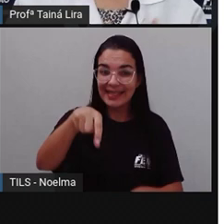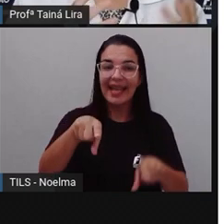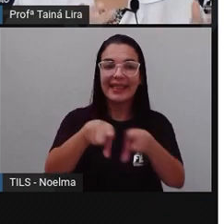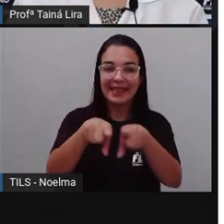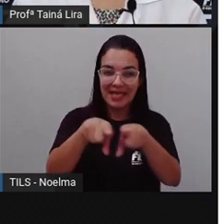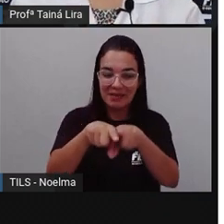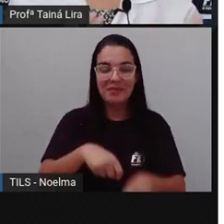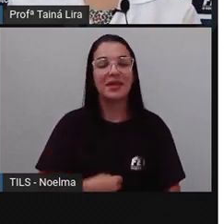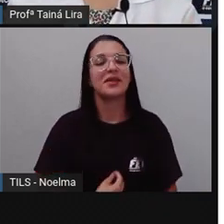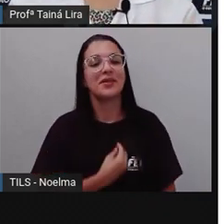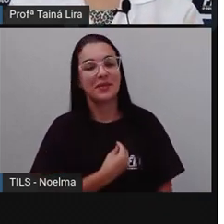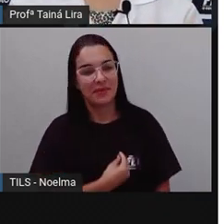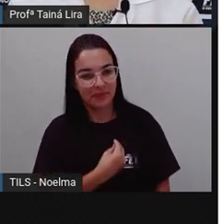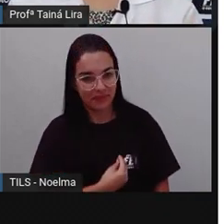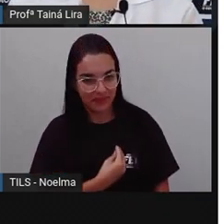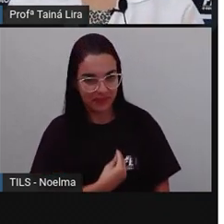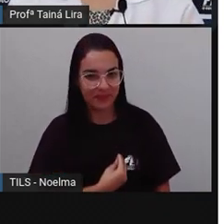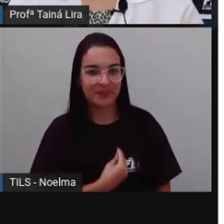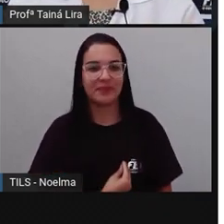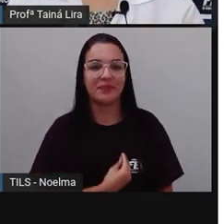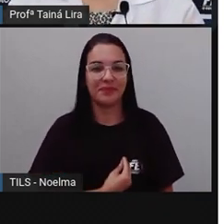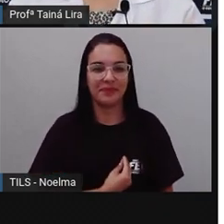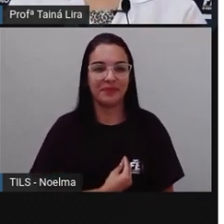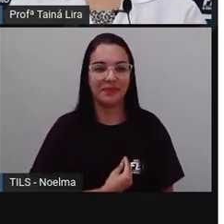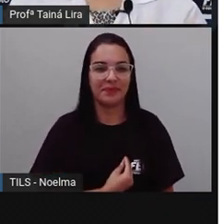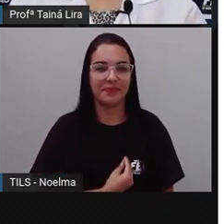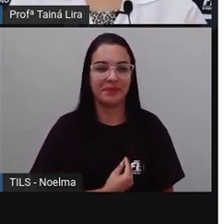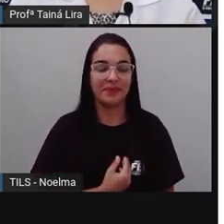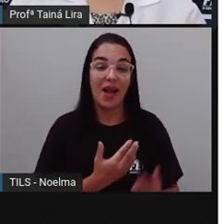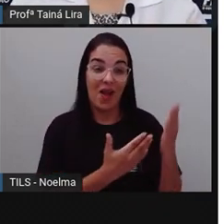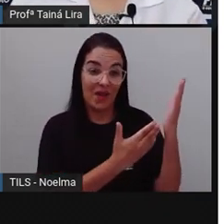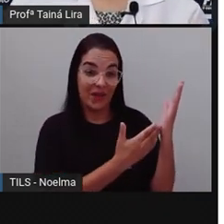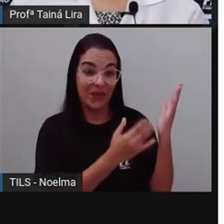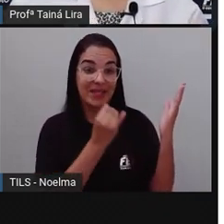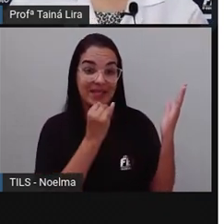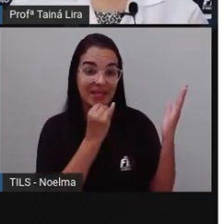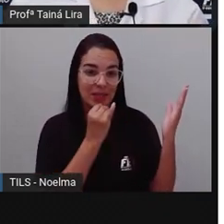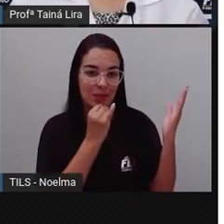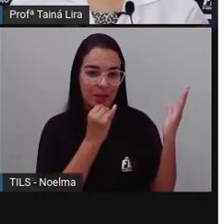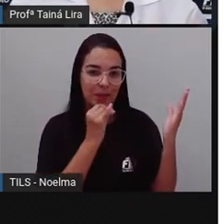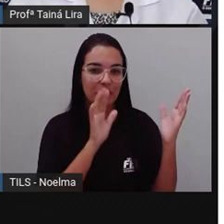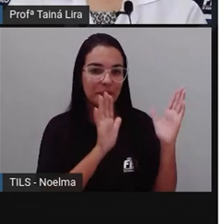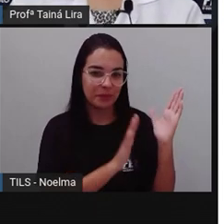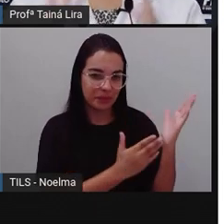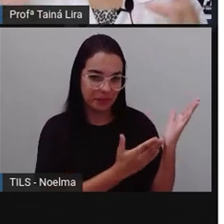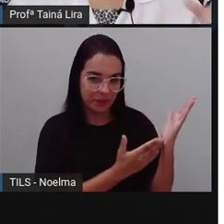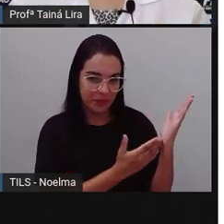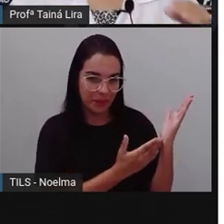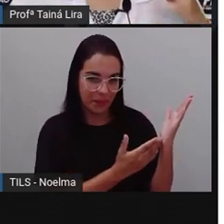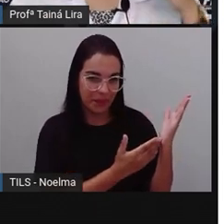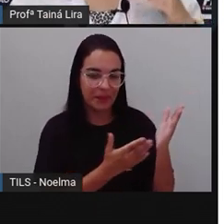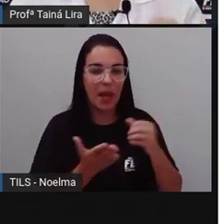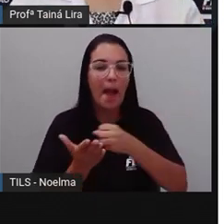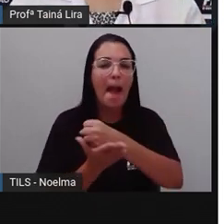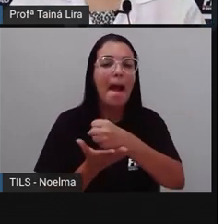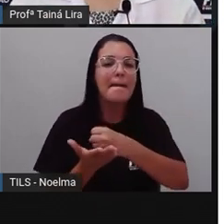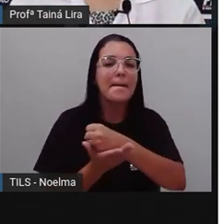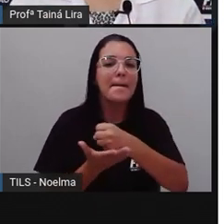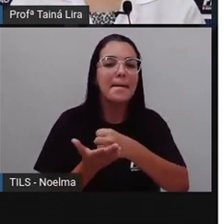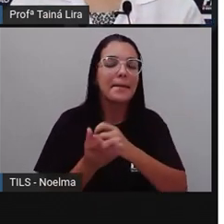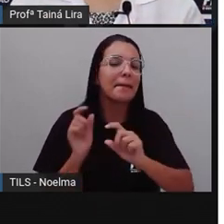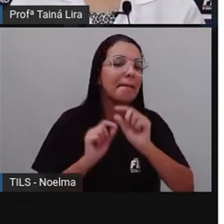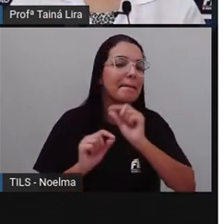Somos considerados seres vivos, tá bom? Então, olha lá, vamos pegar aqui como base, né,